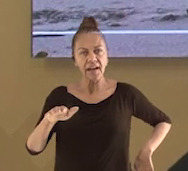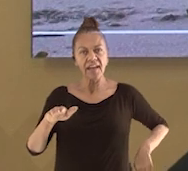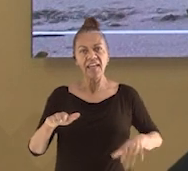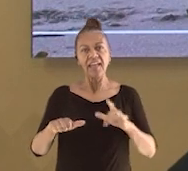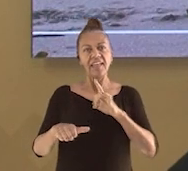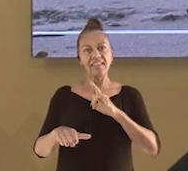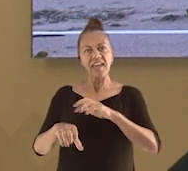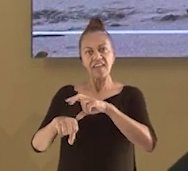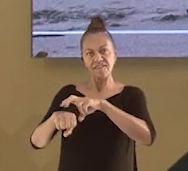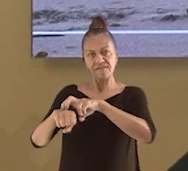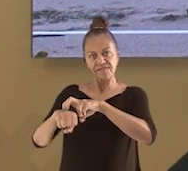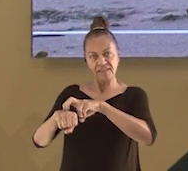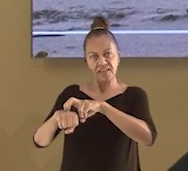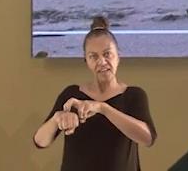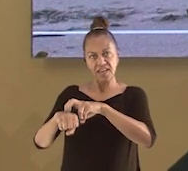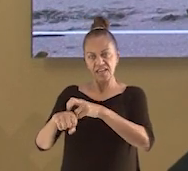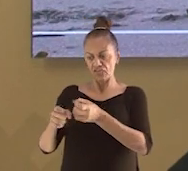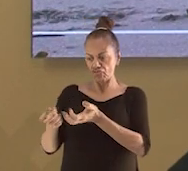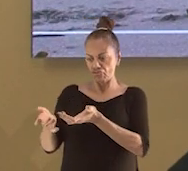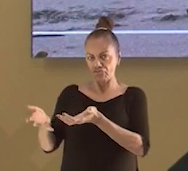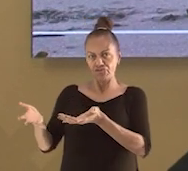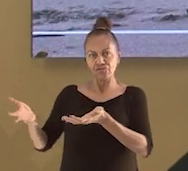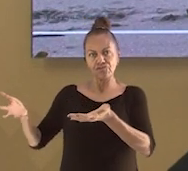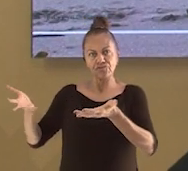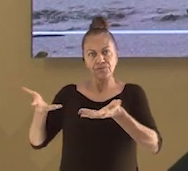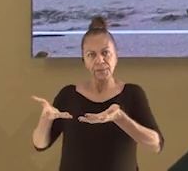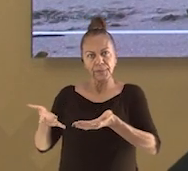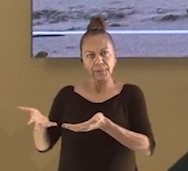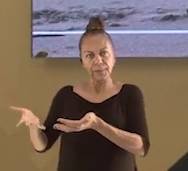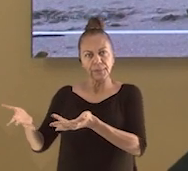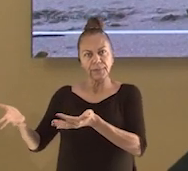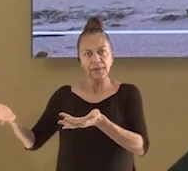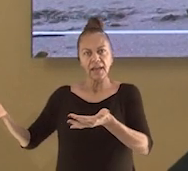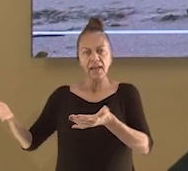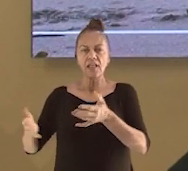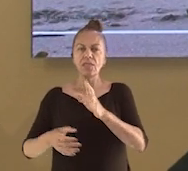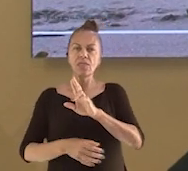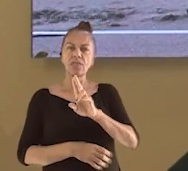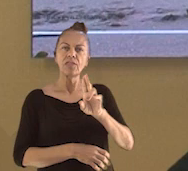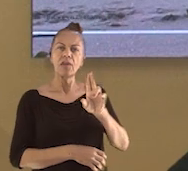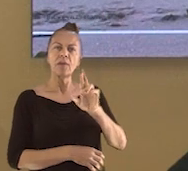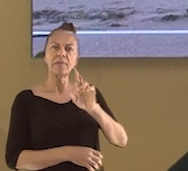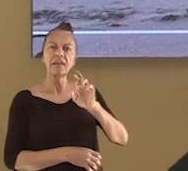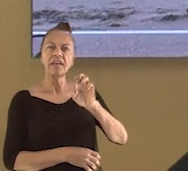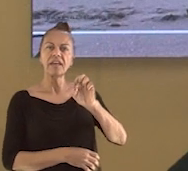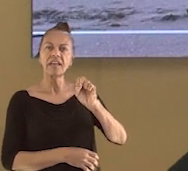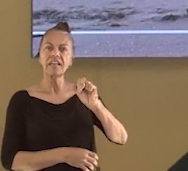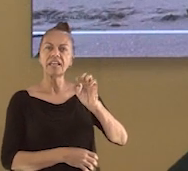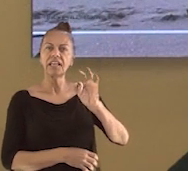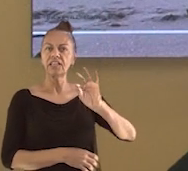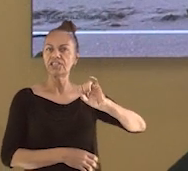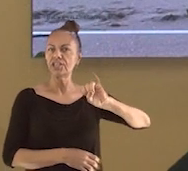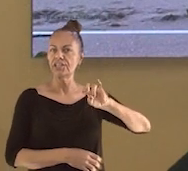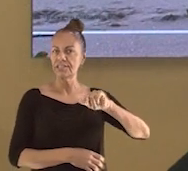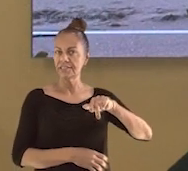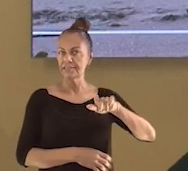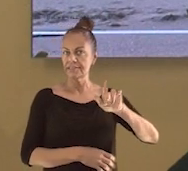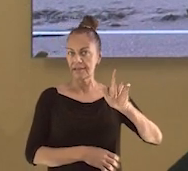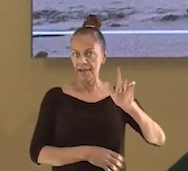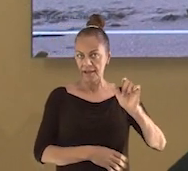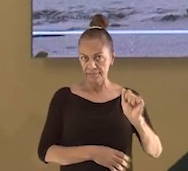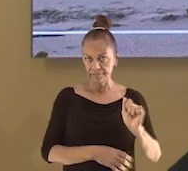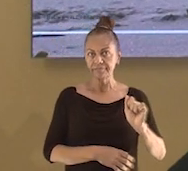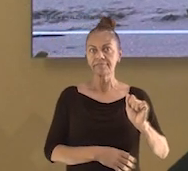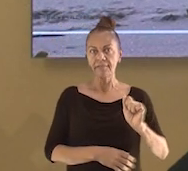praia tem uma vegetação rasteira chamada restinga. Ela é nativa, natural desse ambiente. A